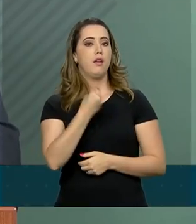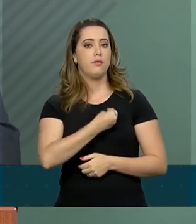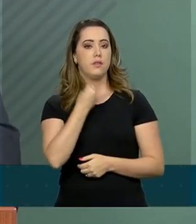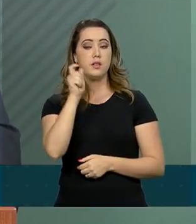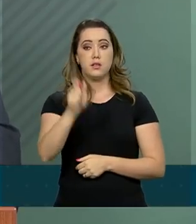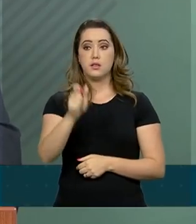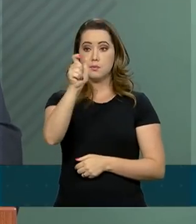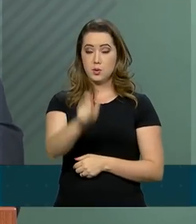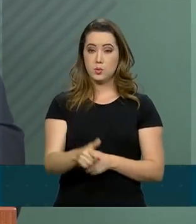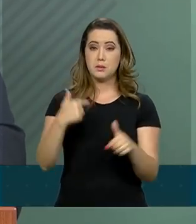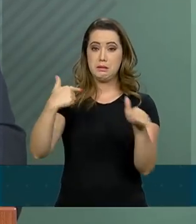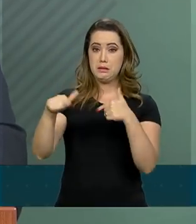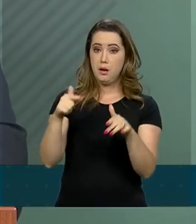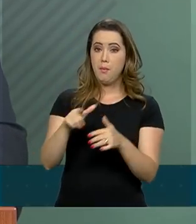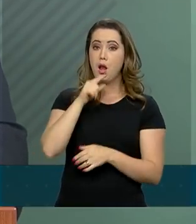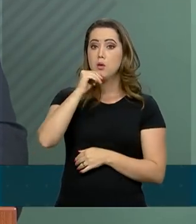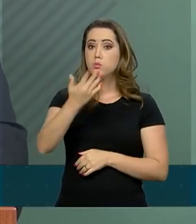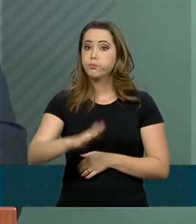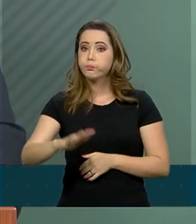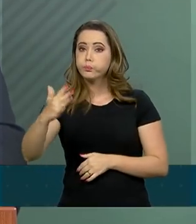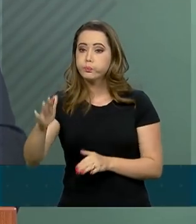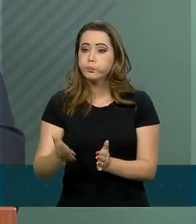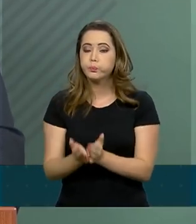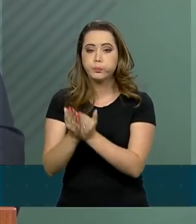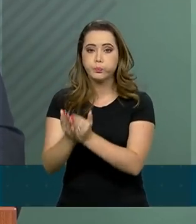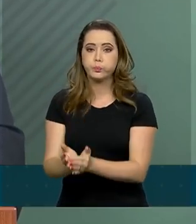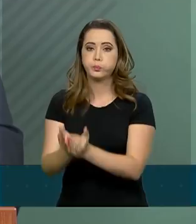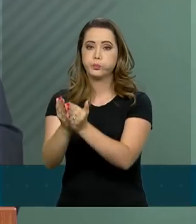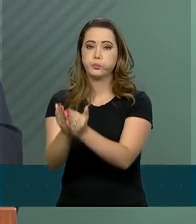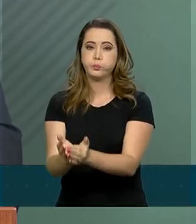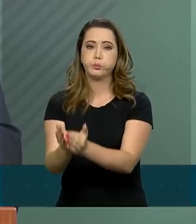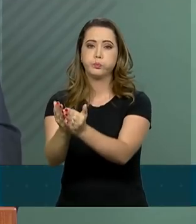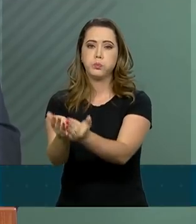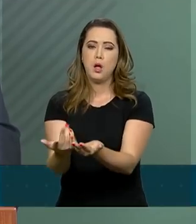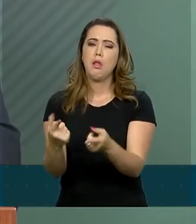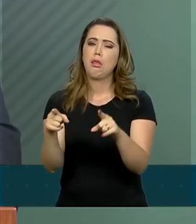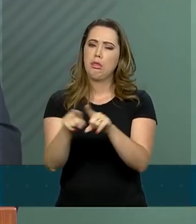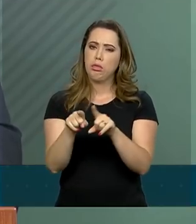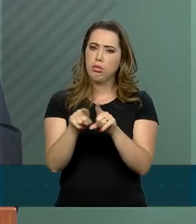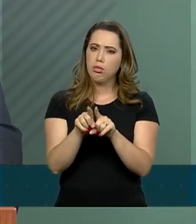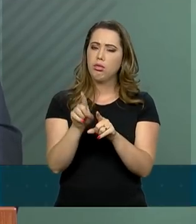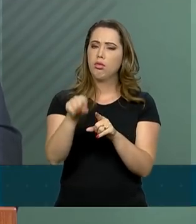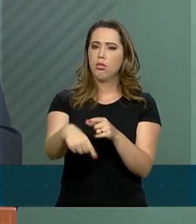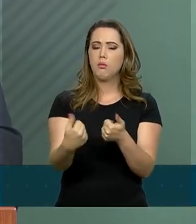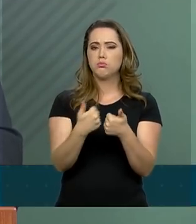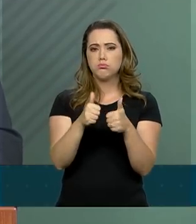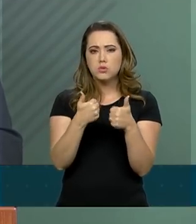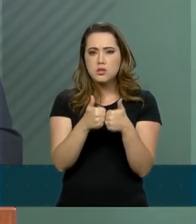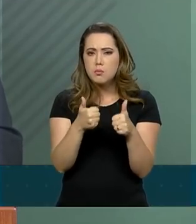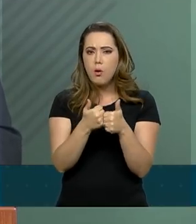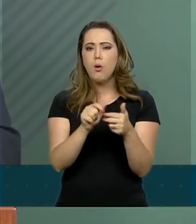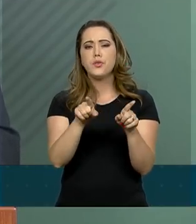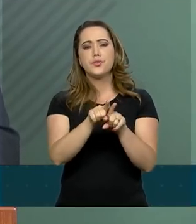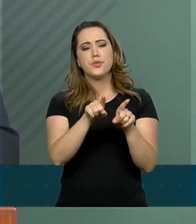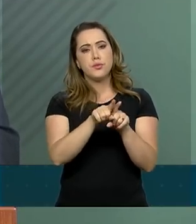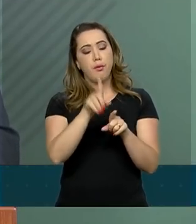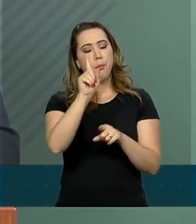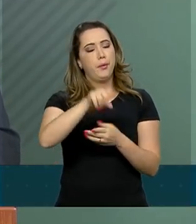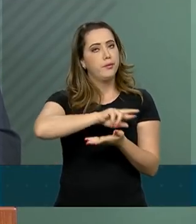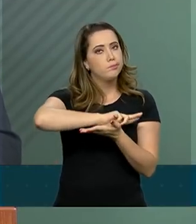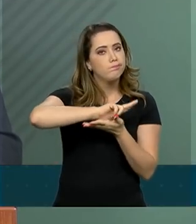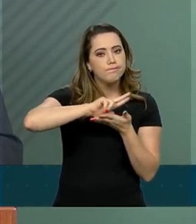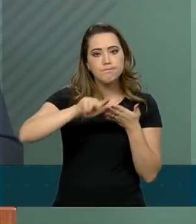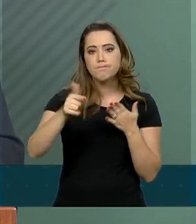e autônomos. O ministro da Infraestrutura, Tarcísio Gomes de Freitas, lançou